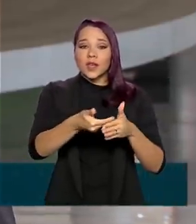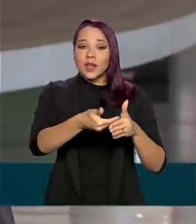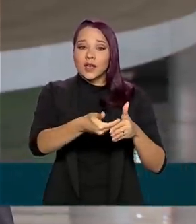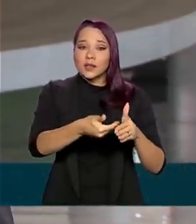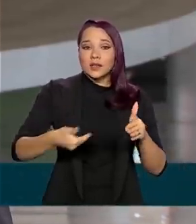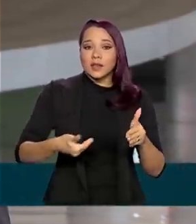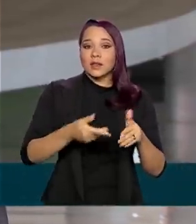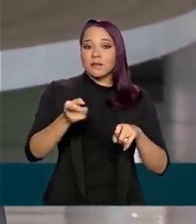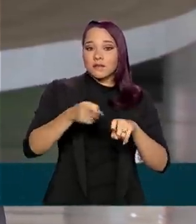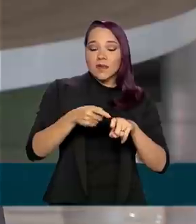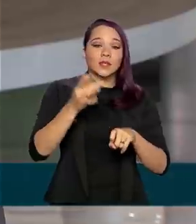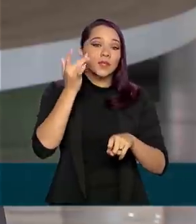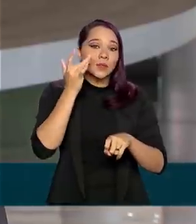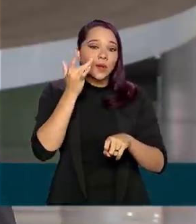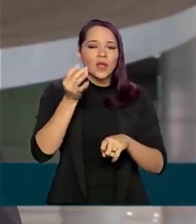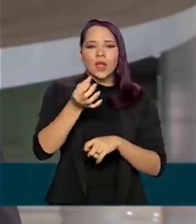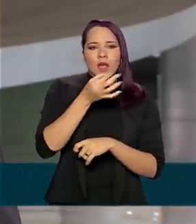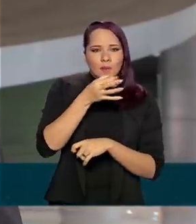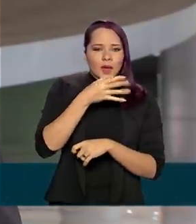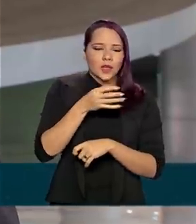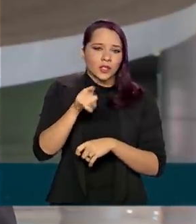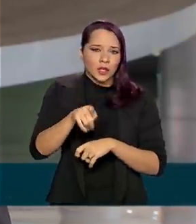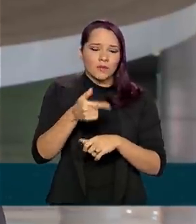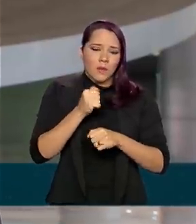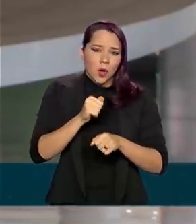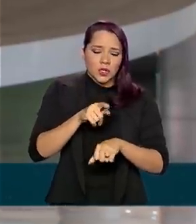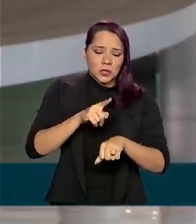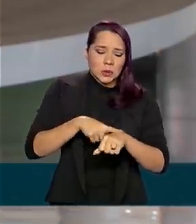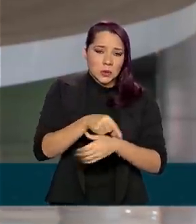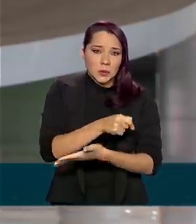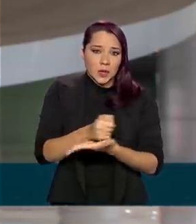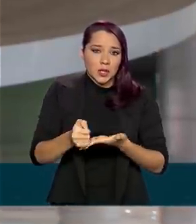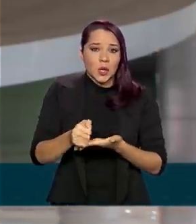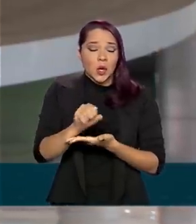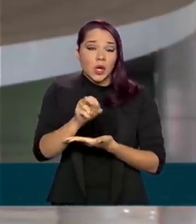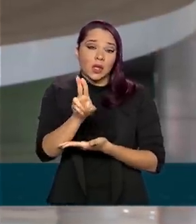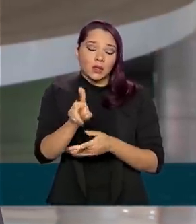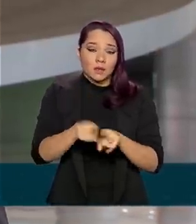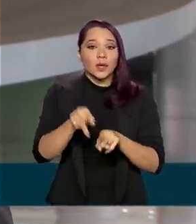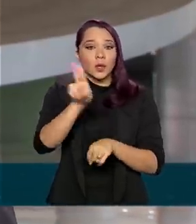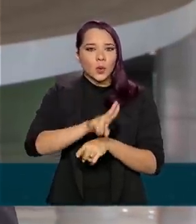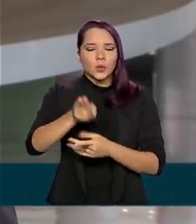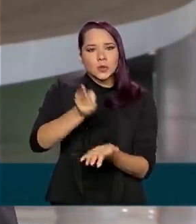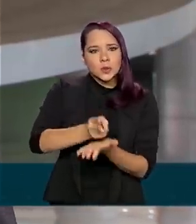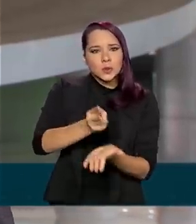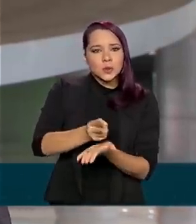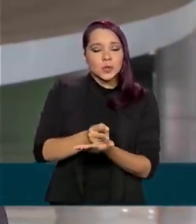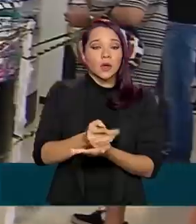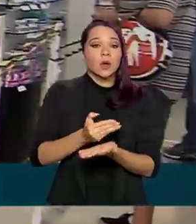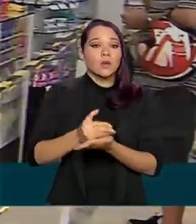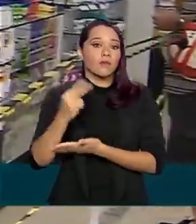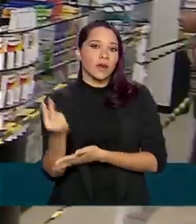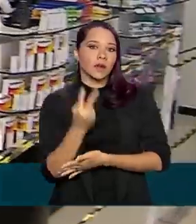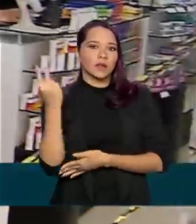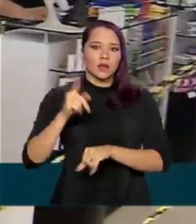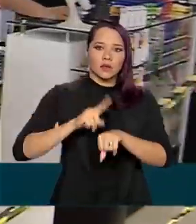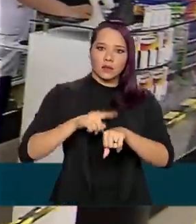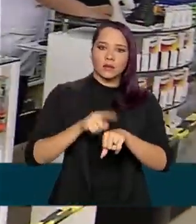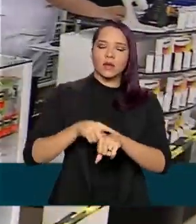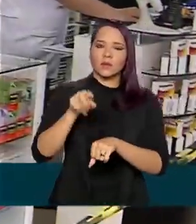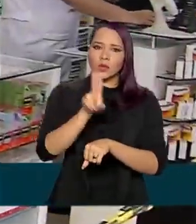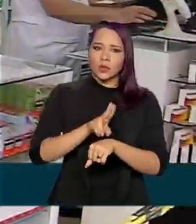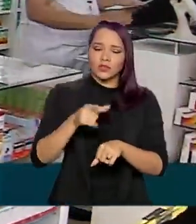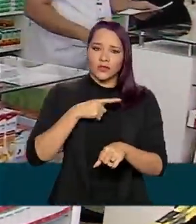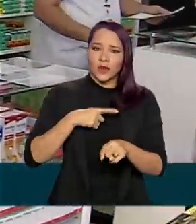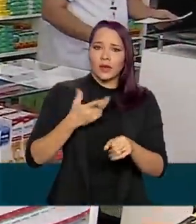e odontológicas, aí de medicamentos sujeitos à prescrição e também de uso contínuo. Elas passam a valer enquanto durarem as medidas de